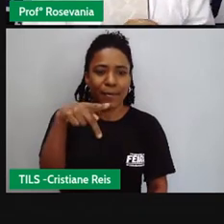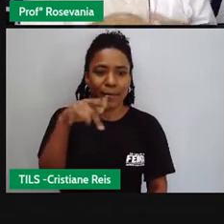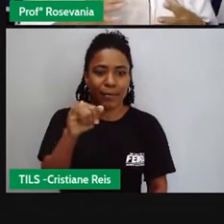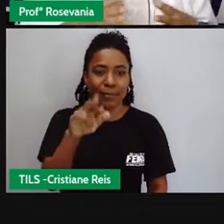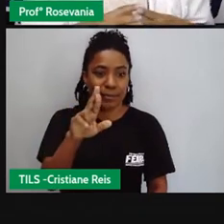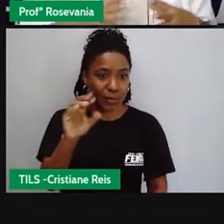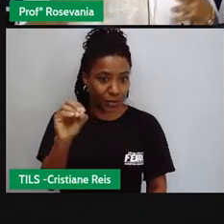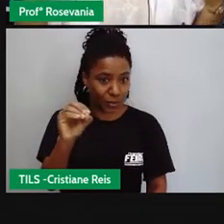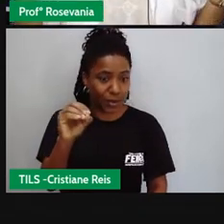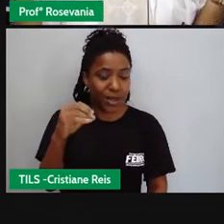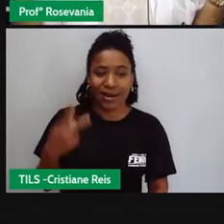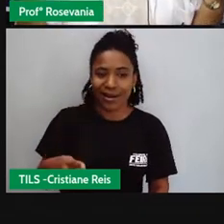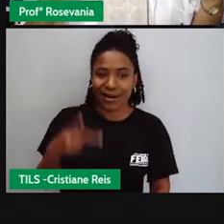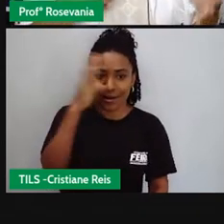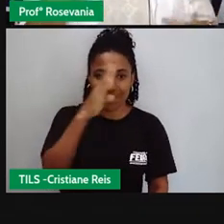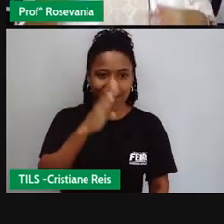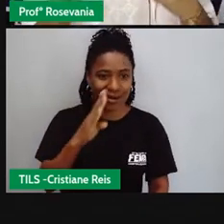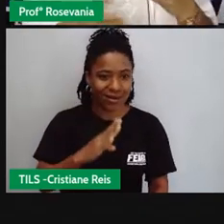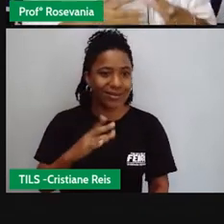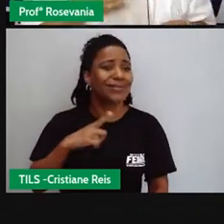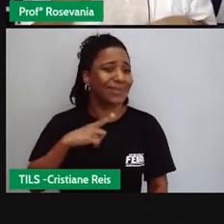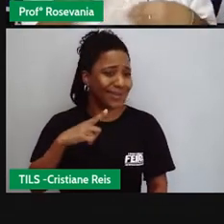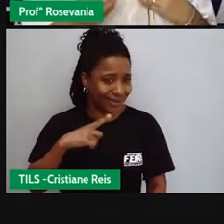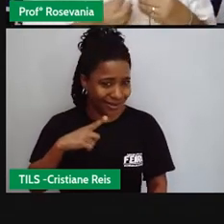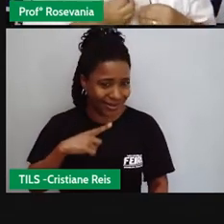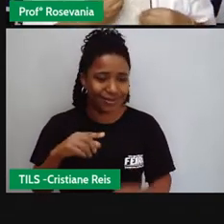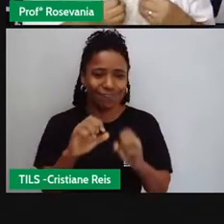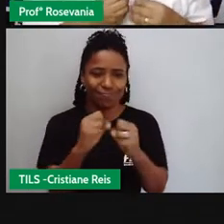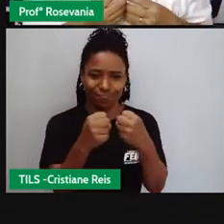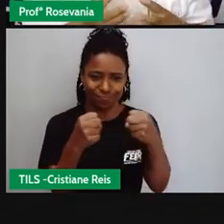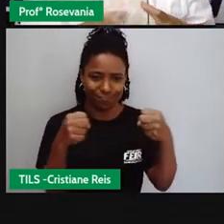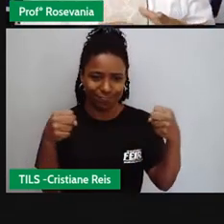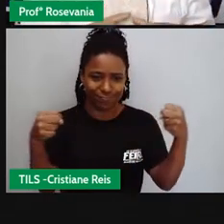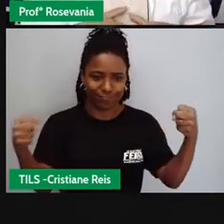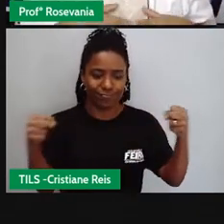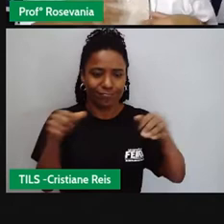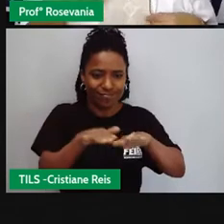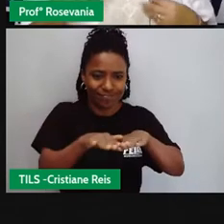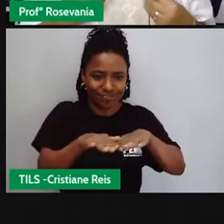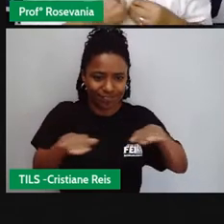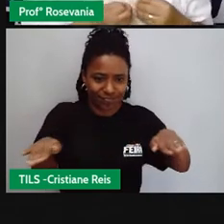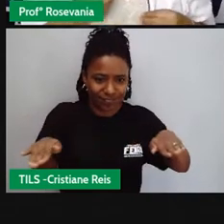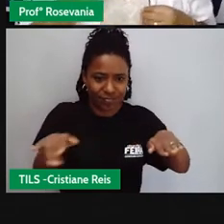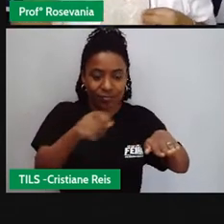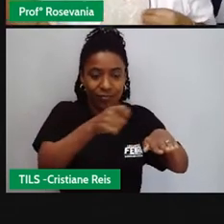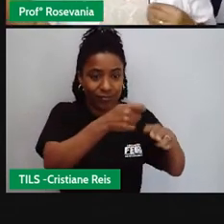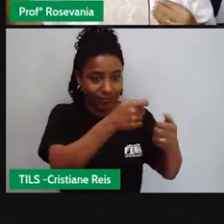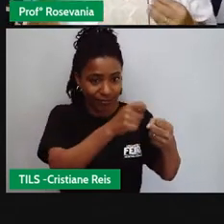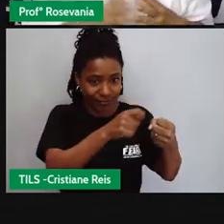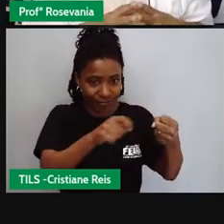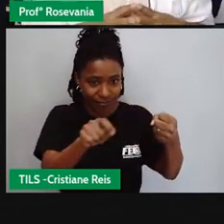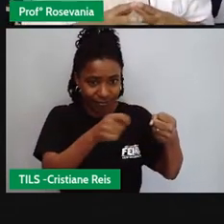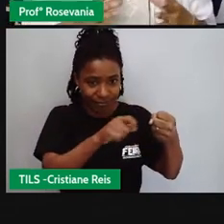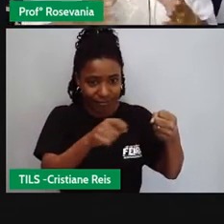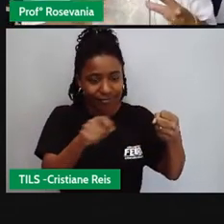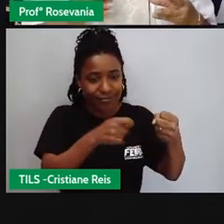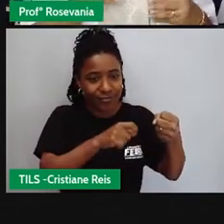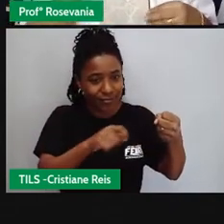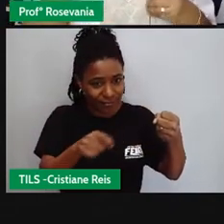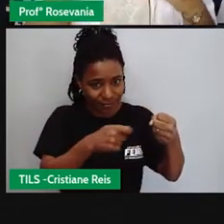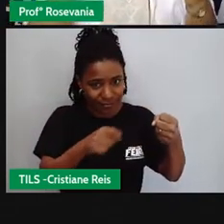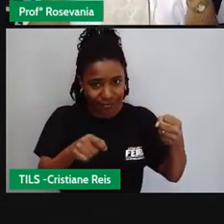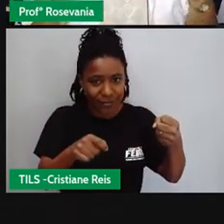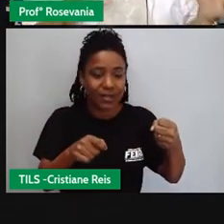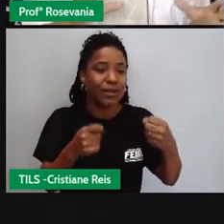tem muito, o papiro. E aí, começou a ter o nosso processo de escrita. Algumas delas, como até a escrita